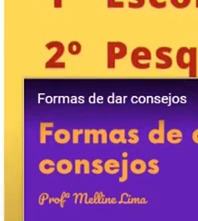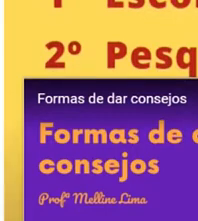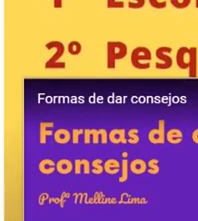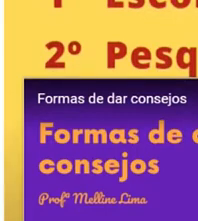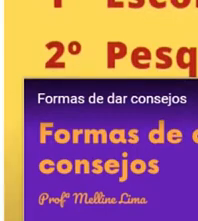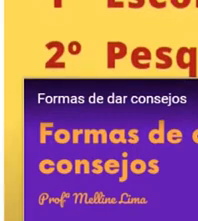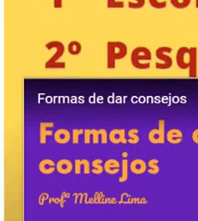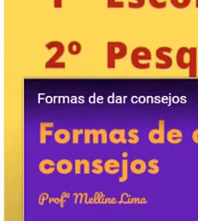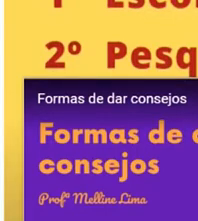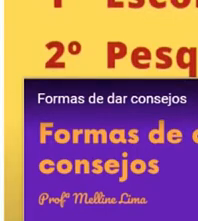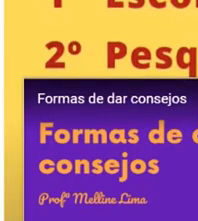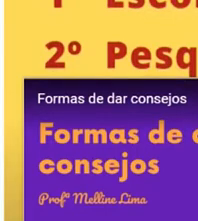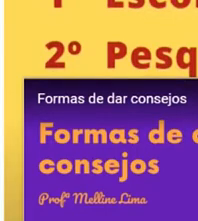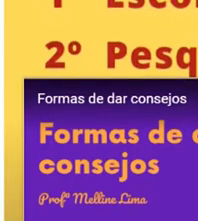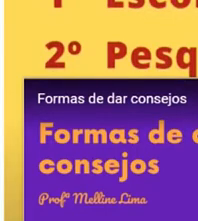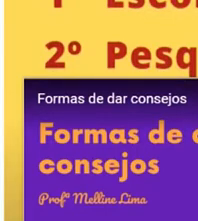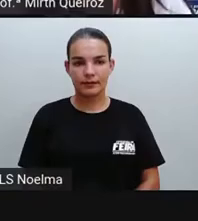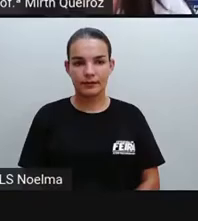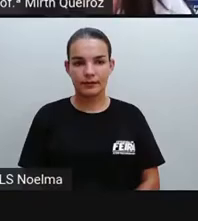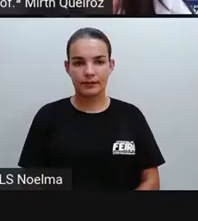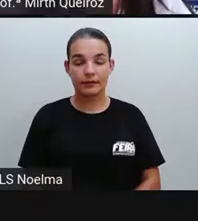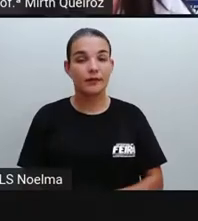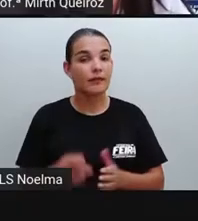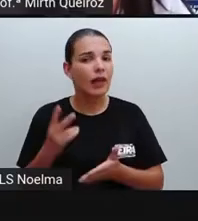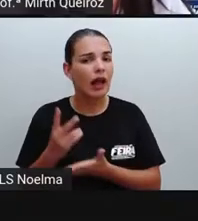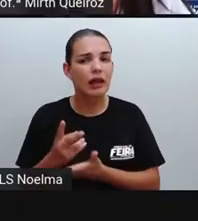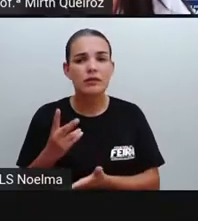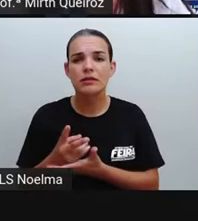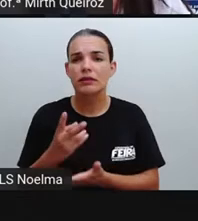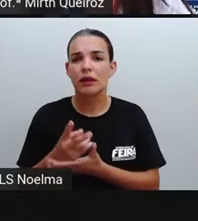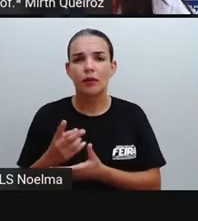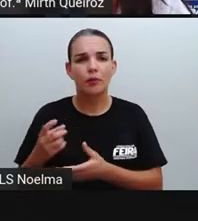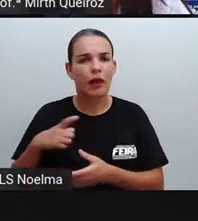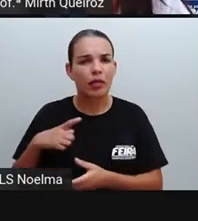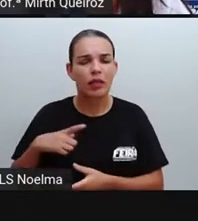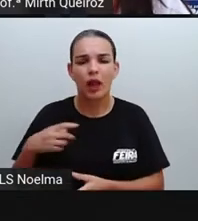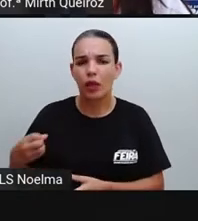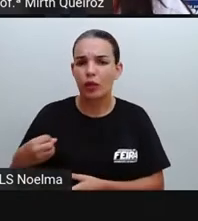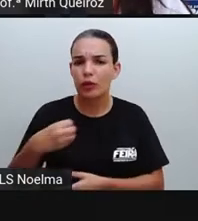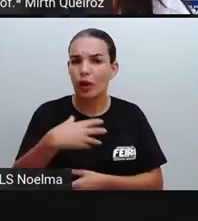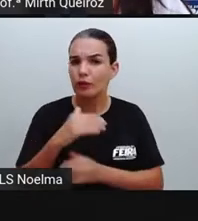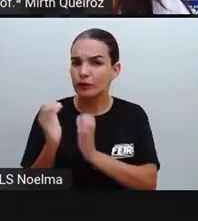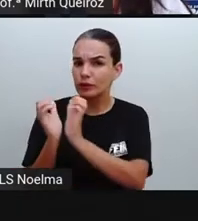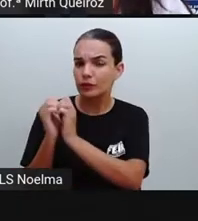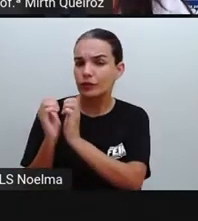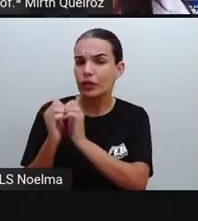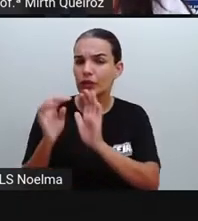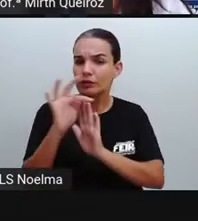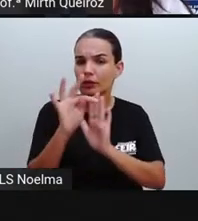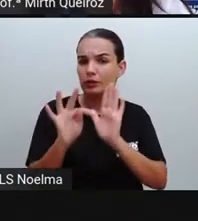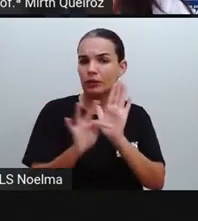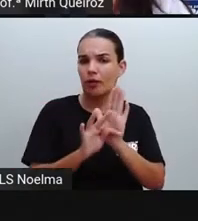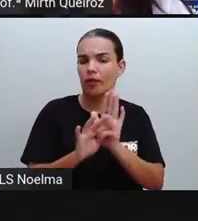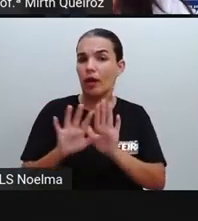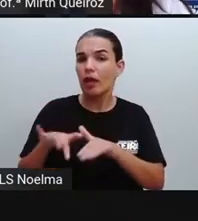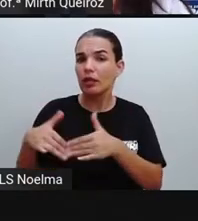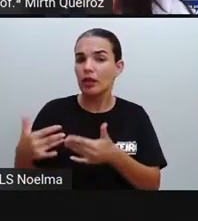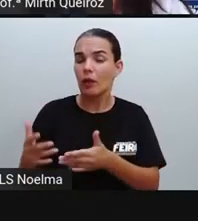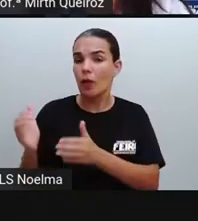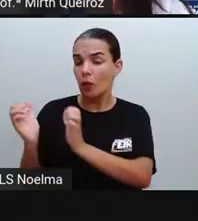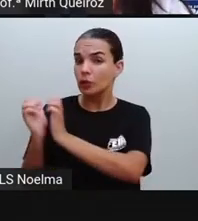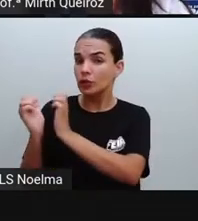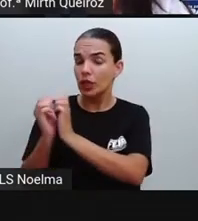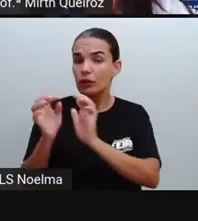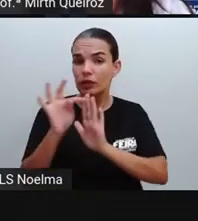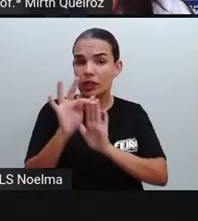diz aí se serviu esse vídeo para você. Constantemente surgem novos gêneros textuais. O gênero textual infográfico,